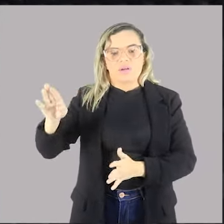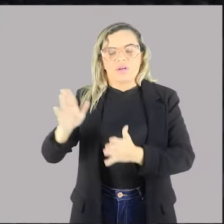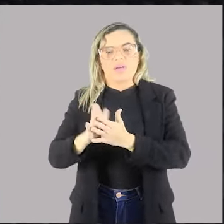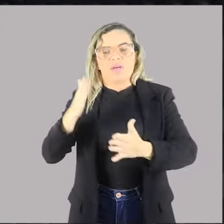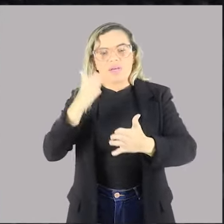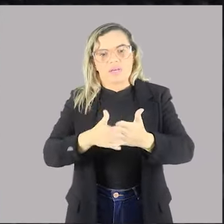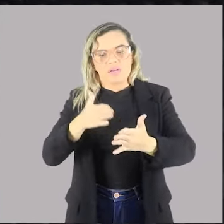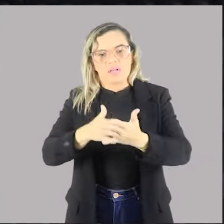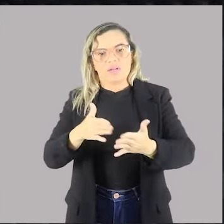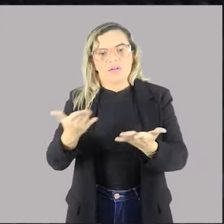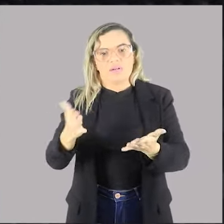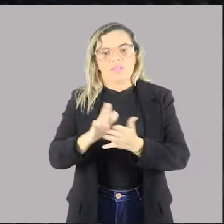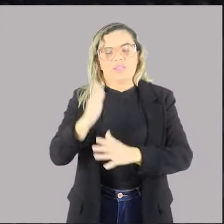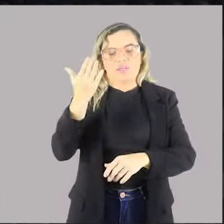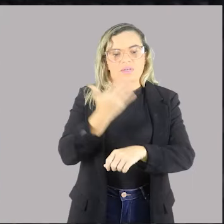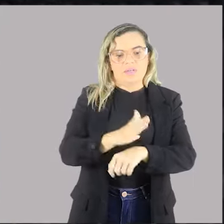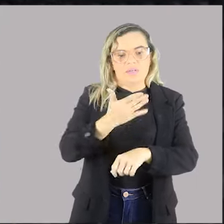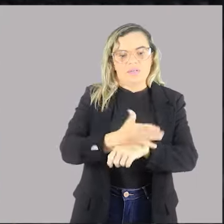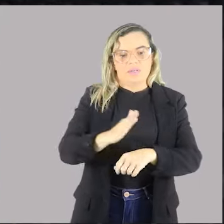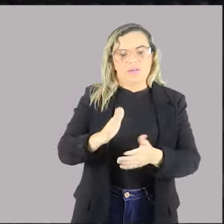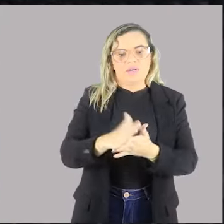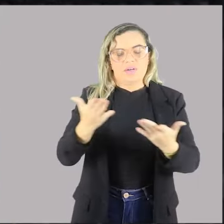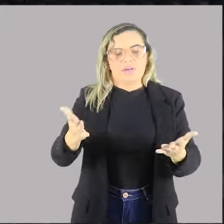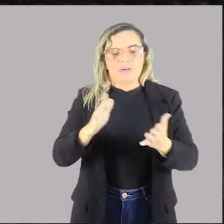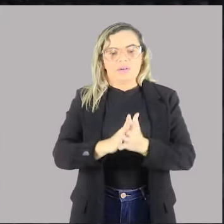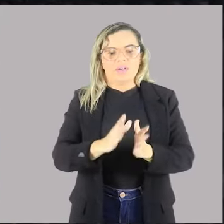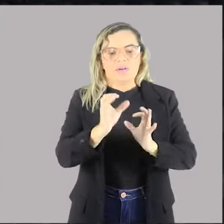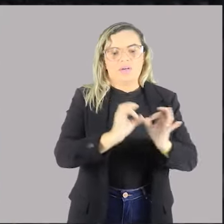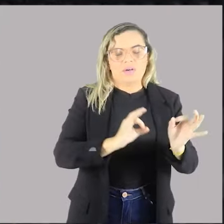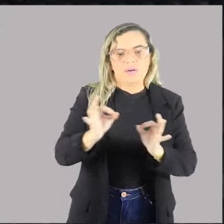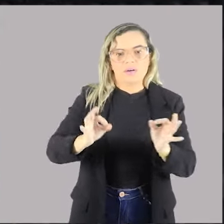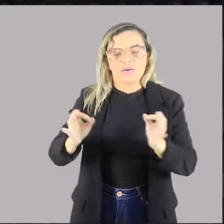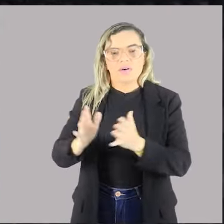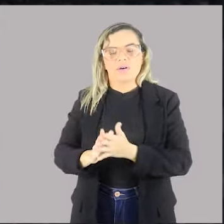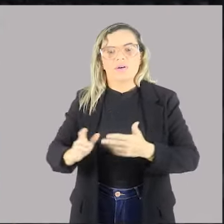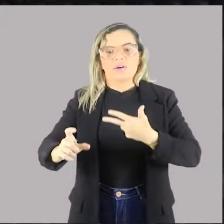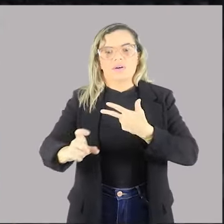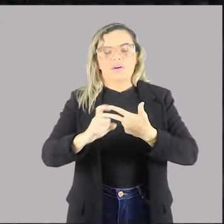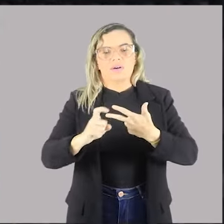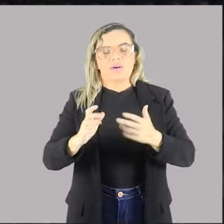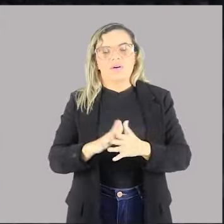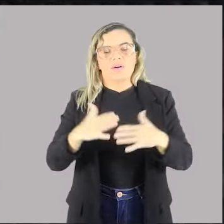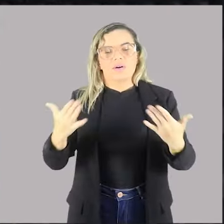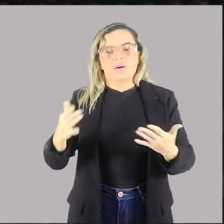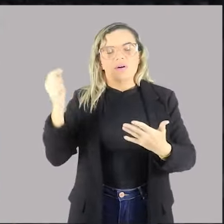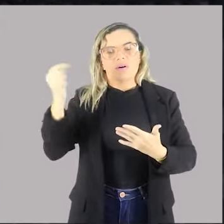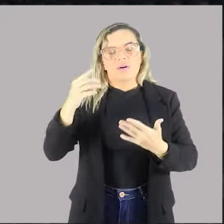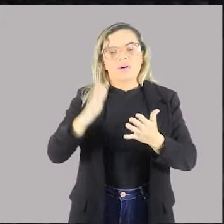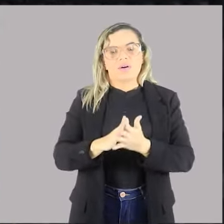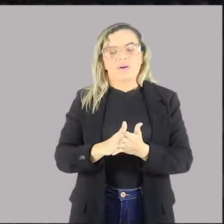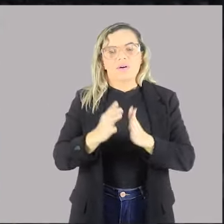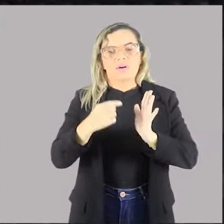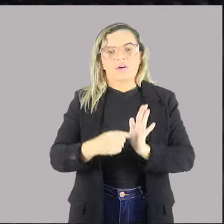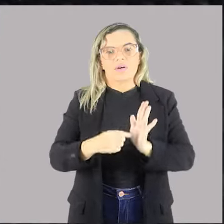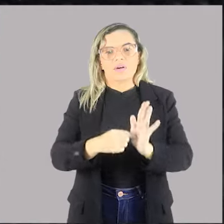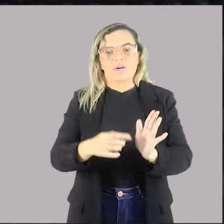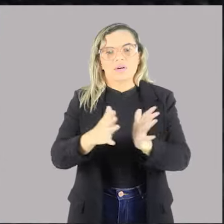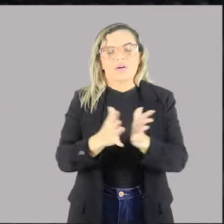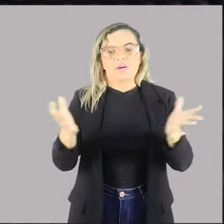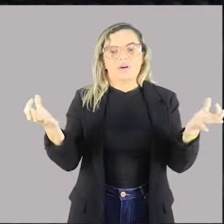atuação. Essa organização, ela é uma organização meramente executiva, ou seja, é para trazer, talvez, mais